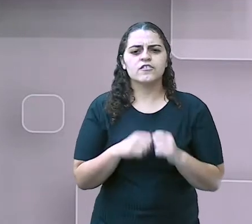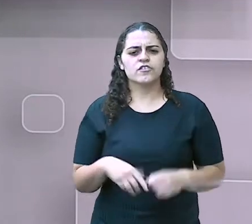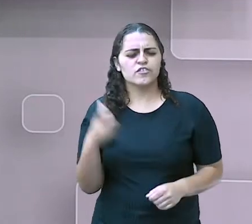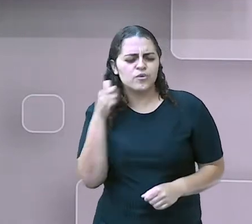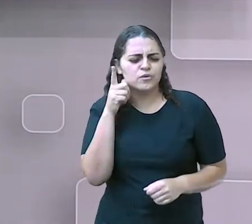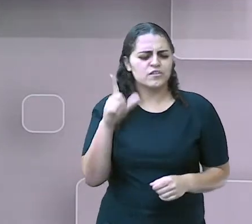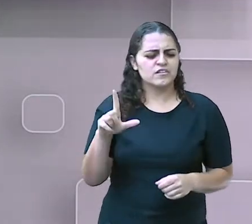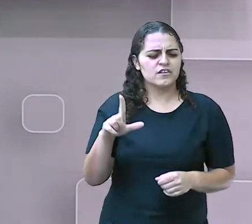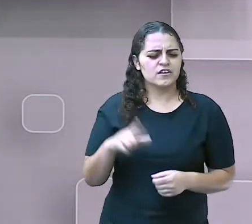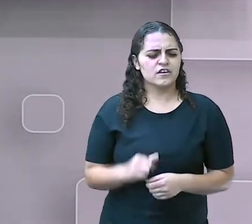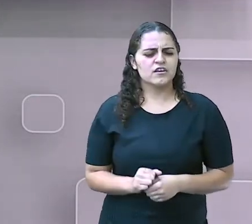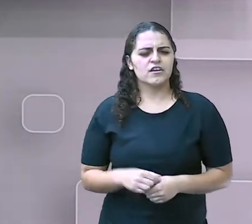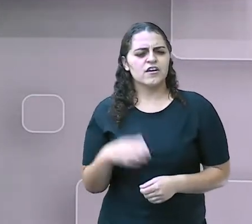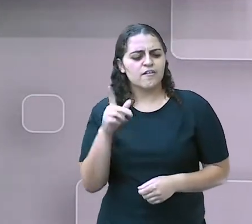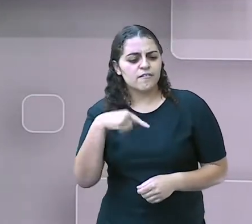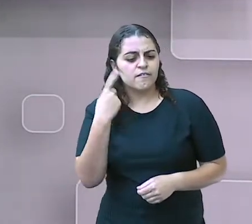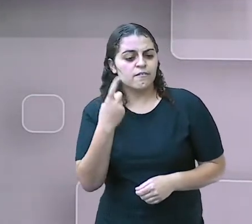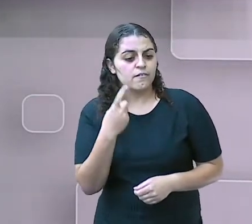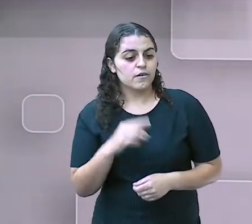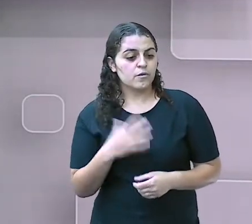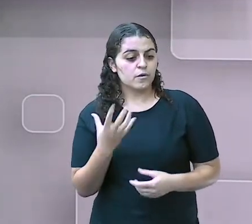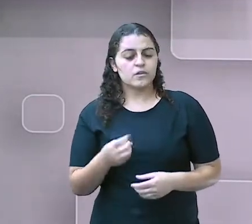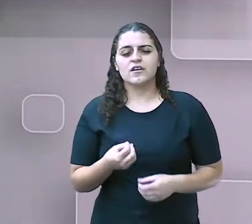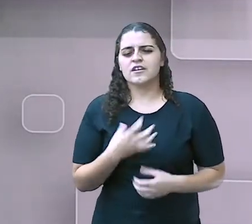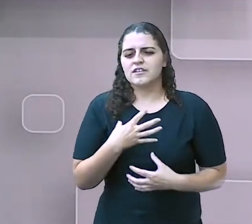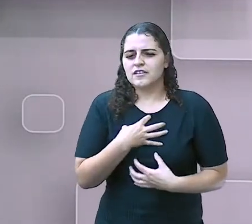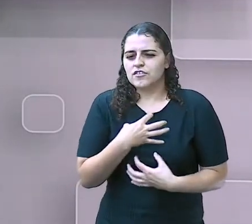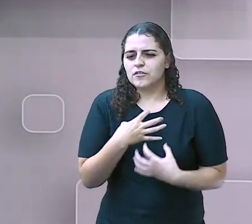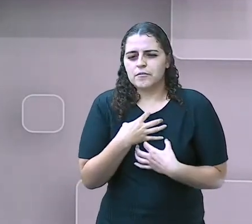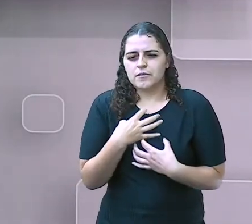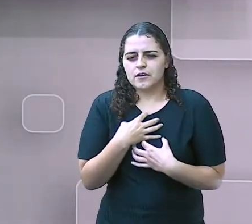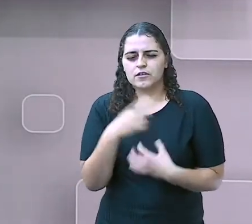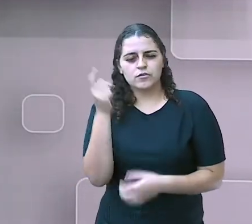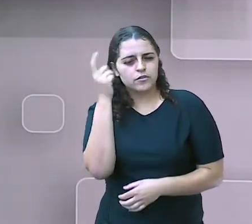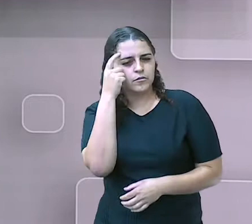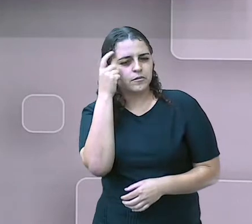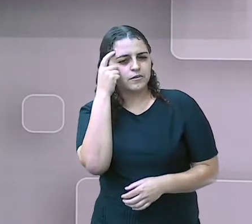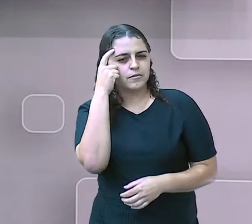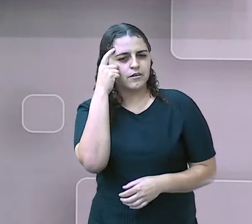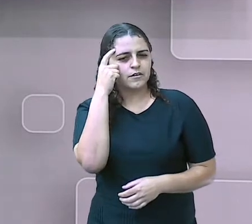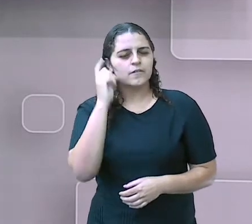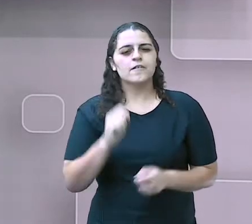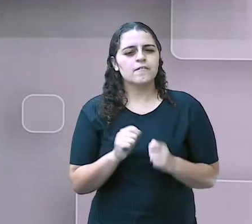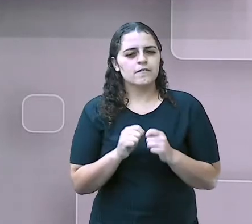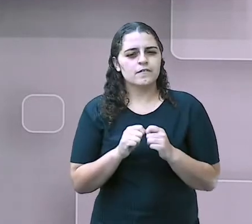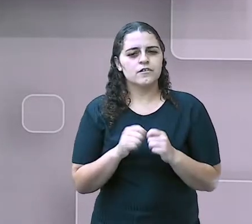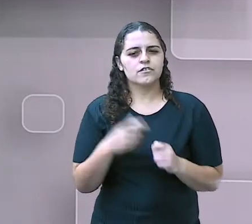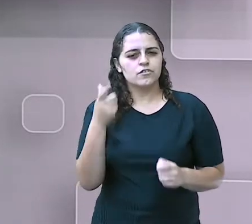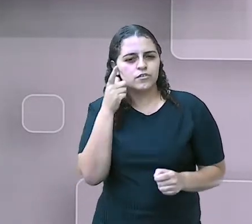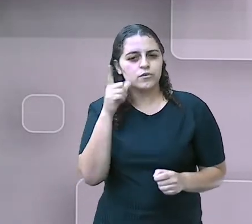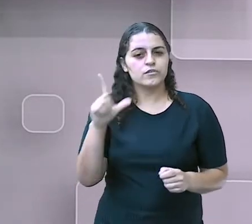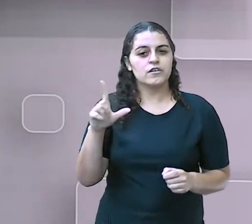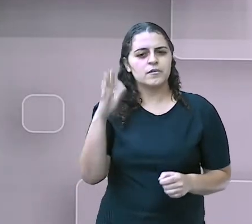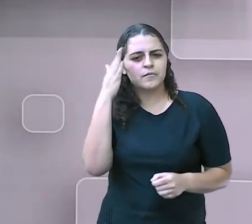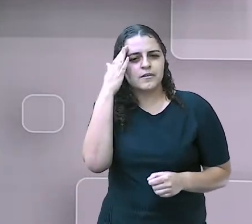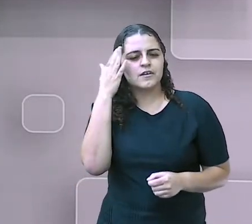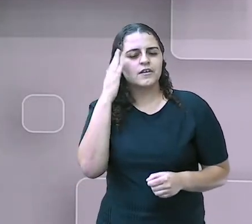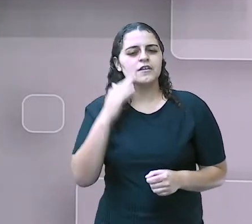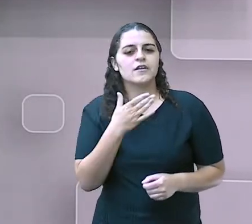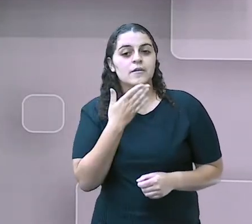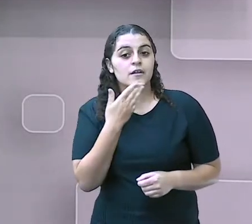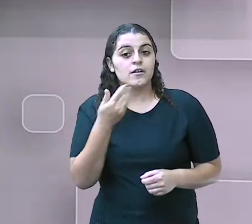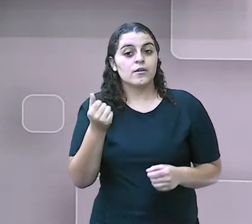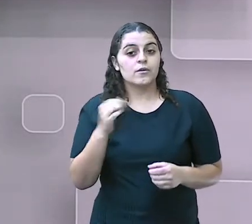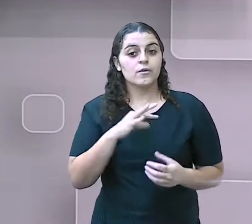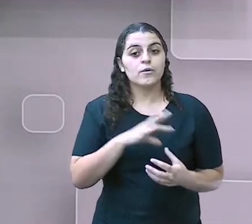consiga passar para o outro o nosso sentimento, os nossos pensamentos, faz com que nós consigamos interagir